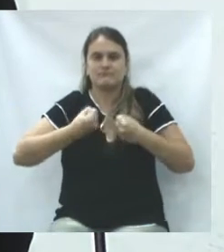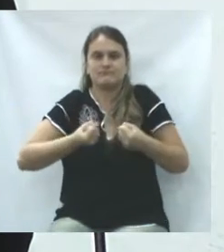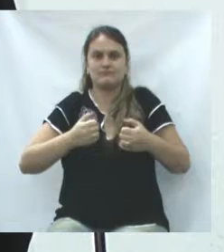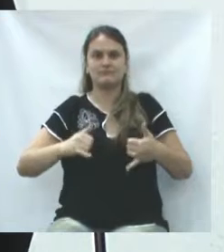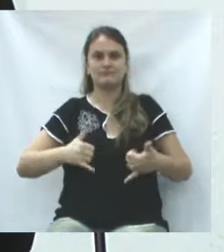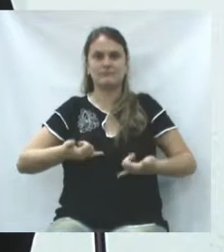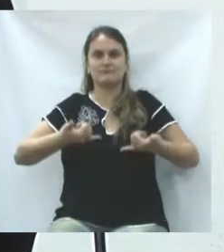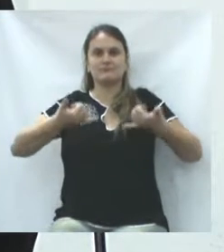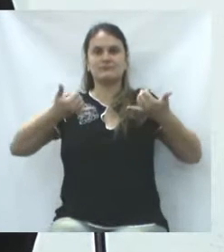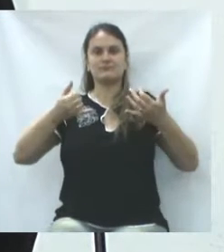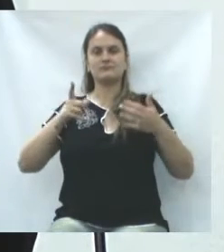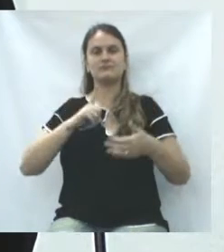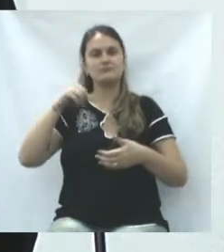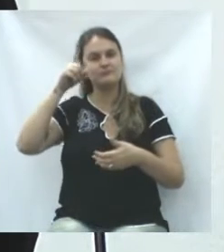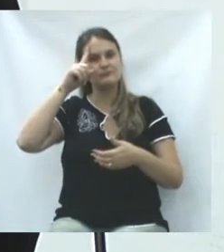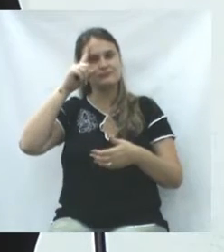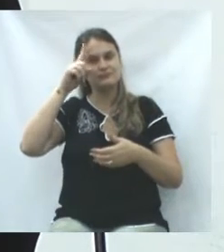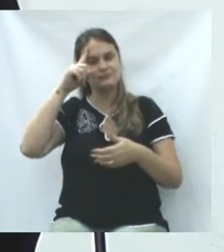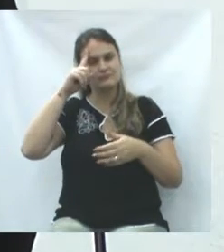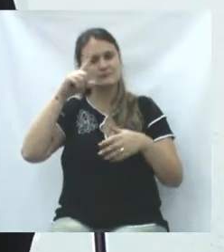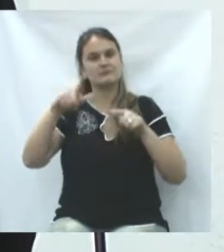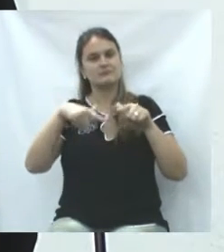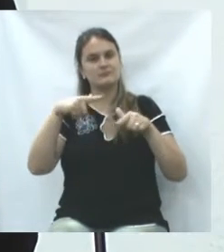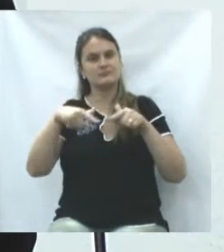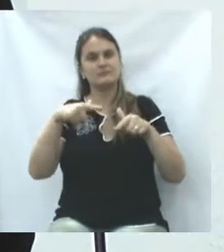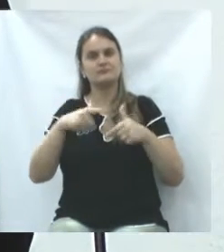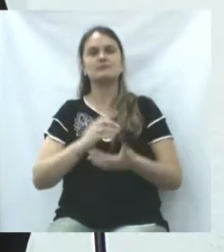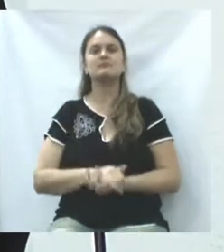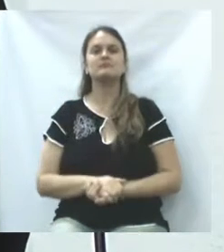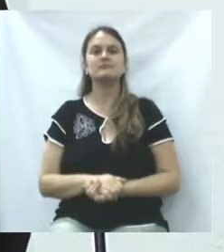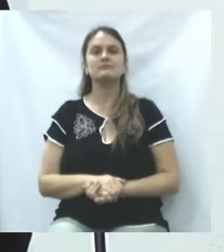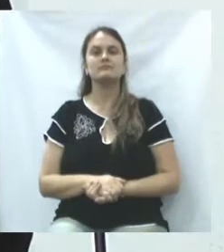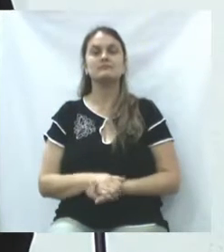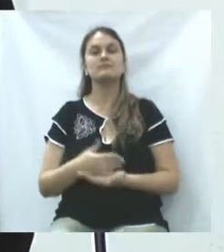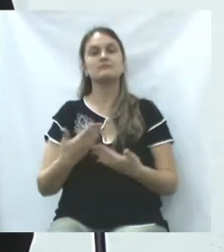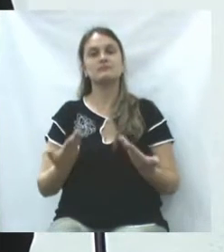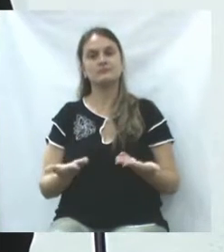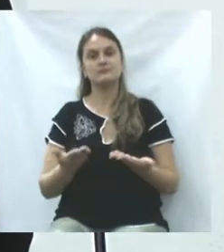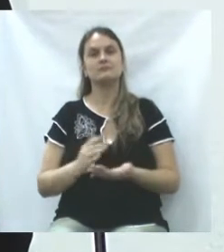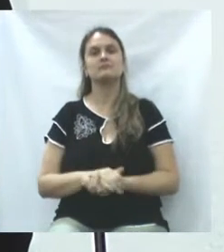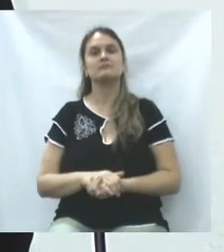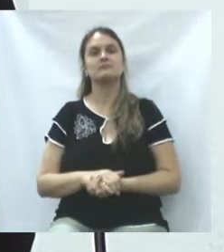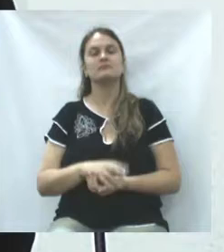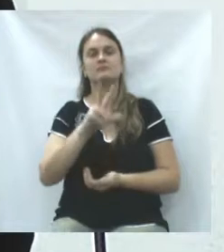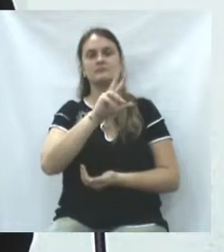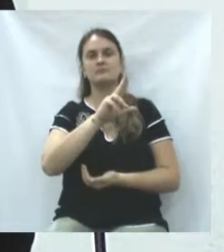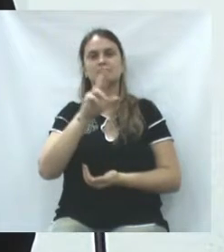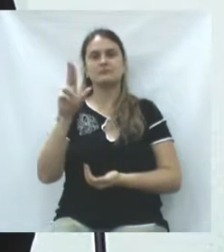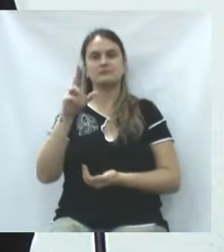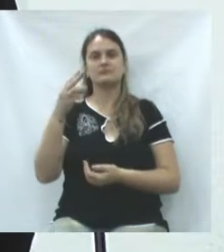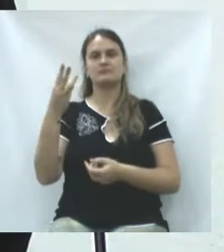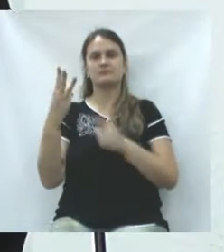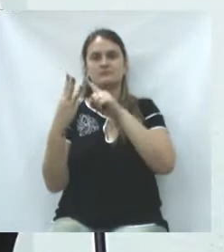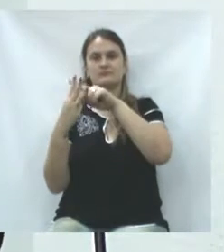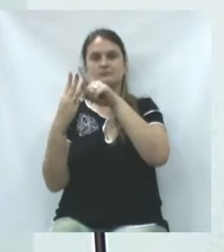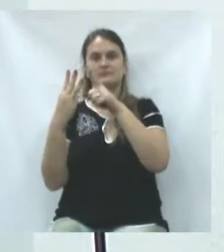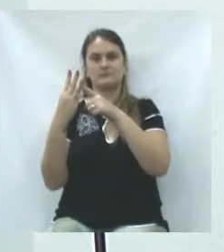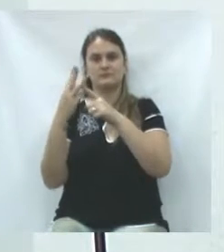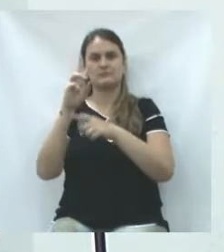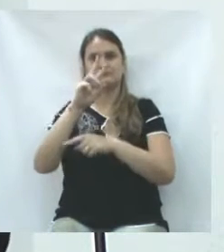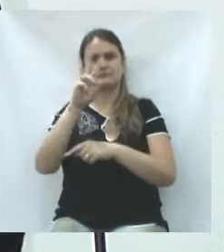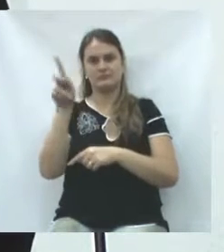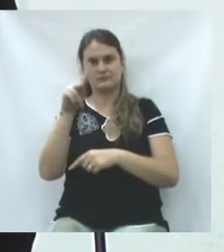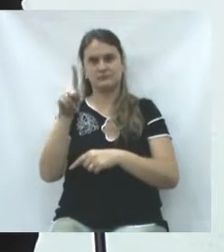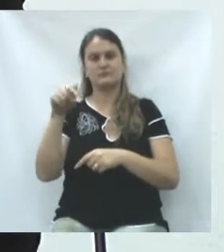a força e vigor, preparando-se no dia a dia para desempenhar o seu trabalho. Portanto, no nome dessas três professoras,